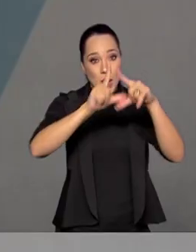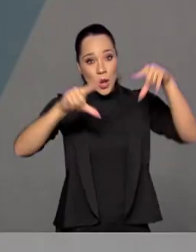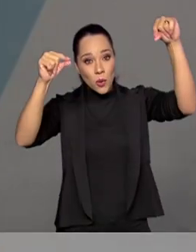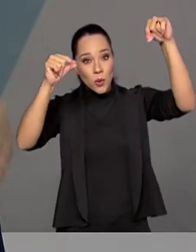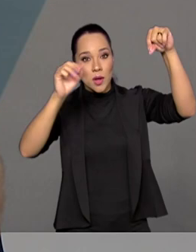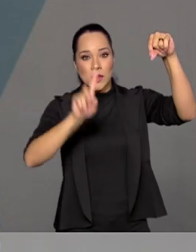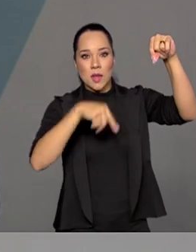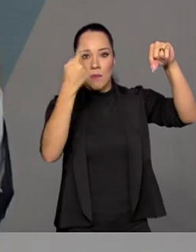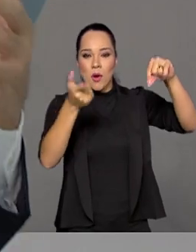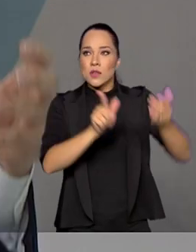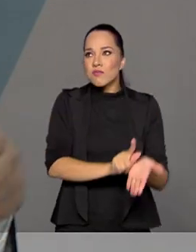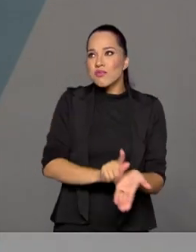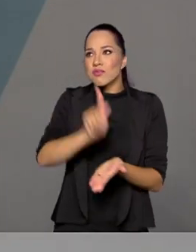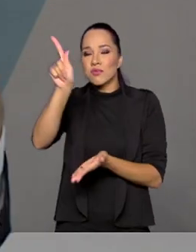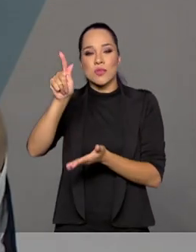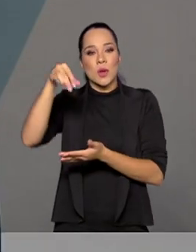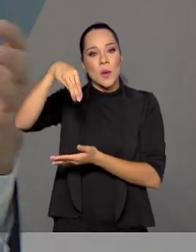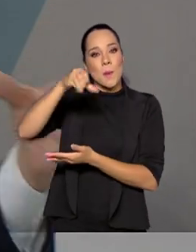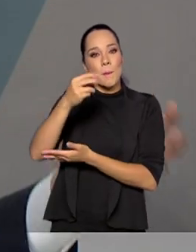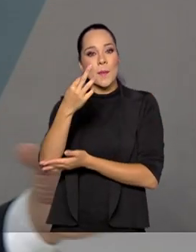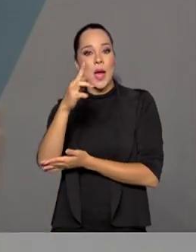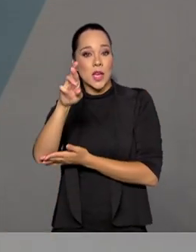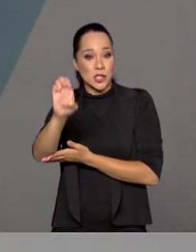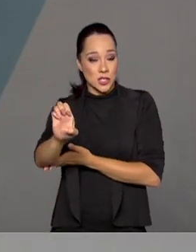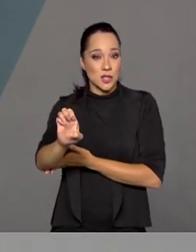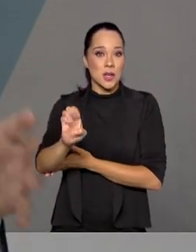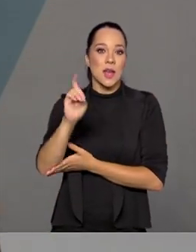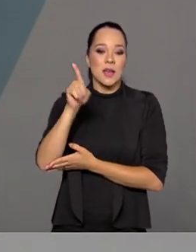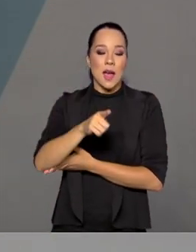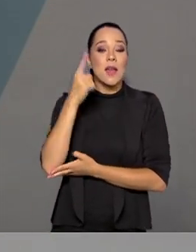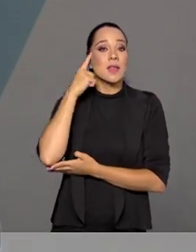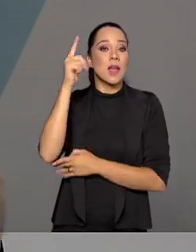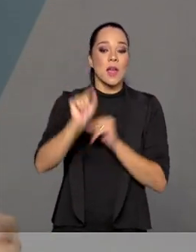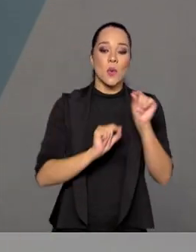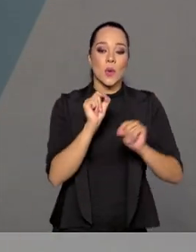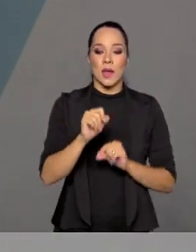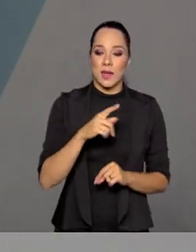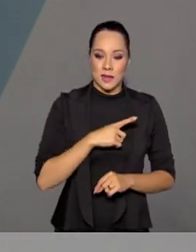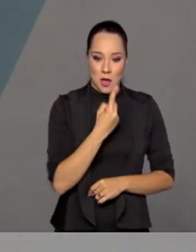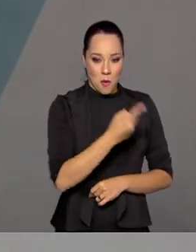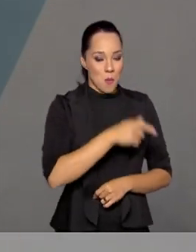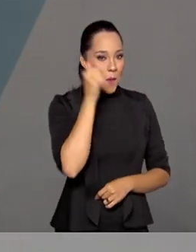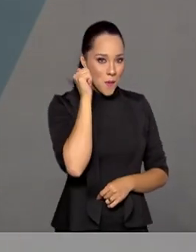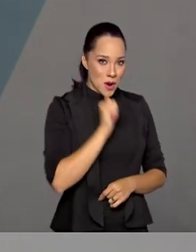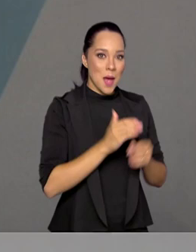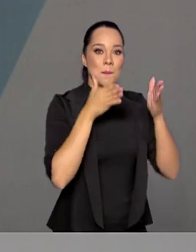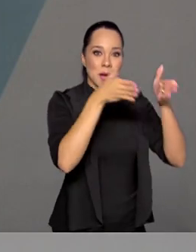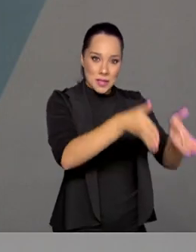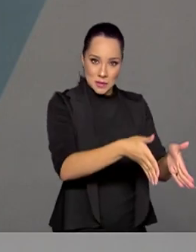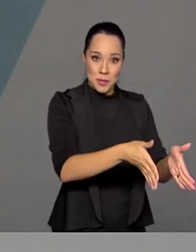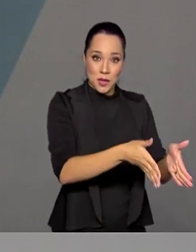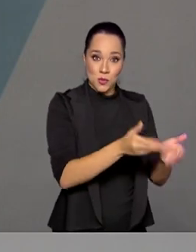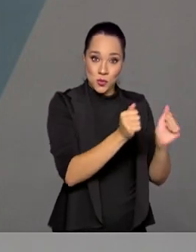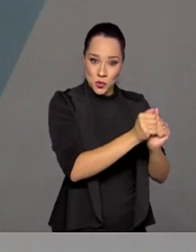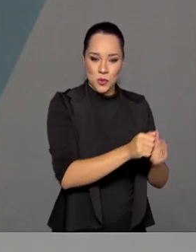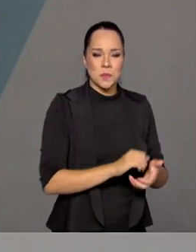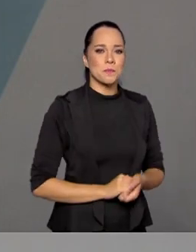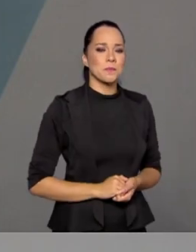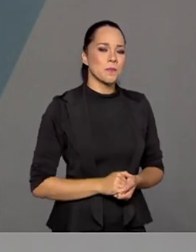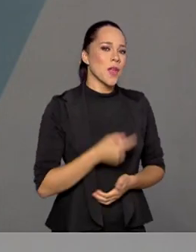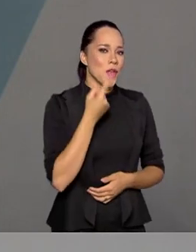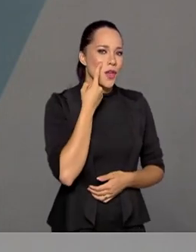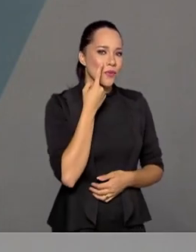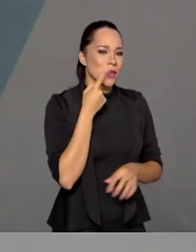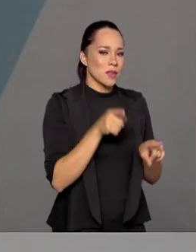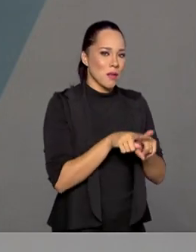Marte. E a ideia é ter no Artemis uma mulher presente a bordo. Eu vi também que a